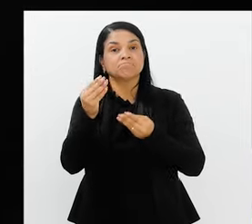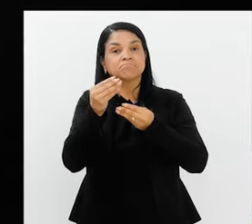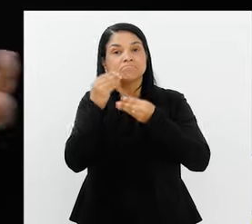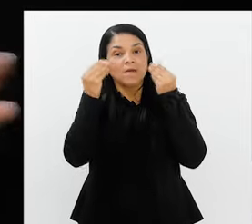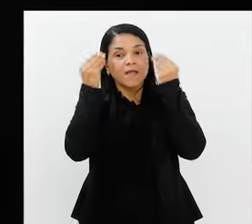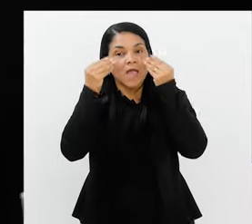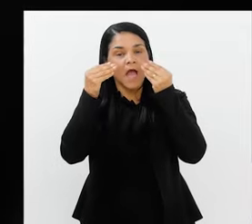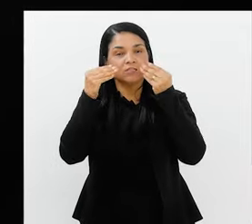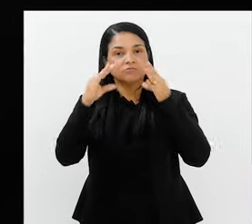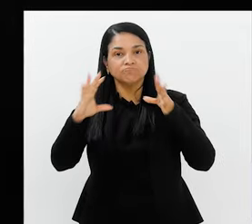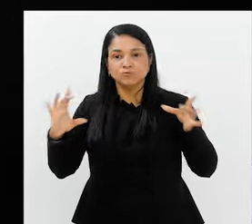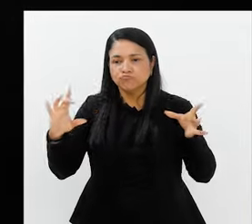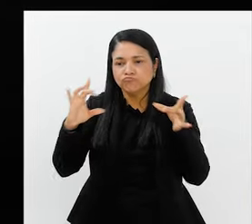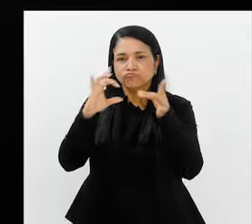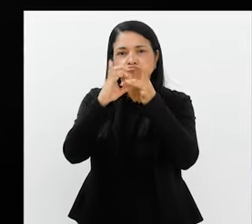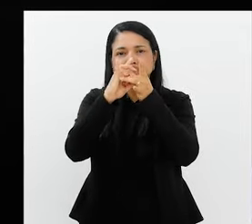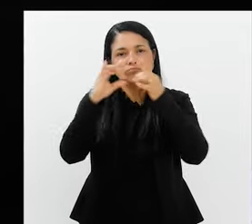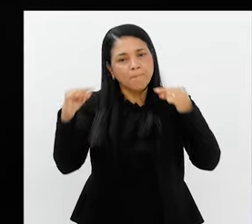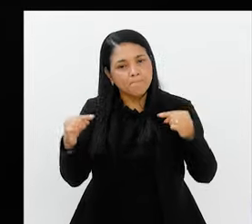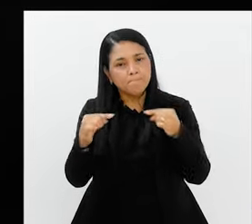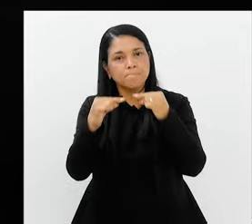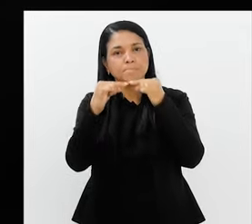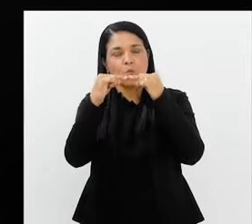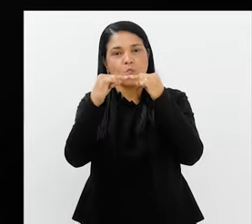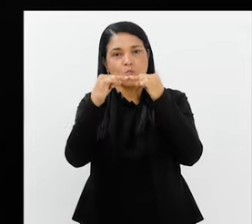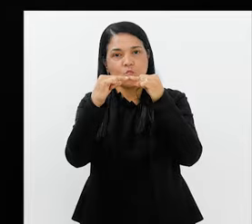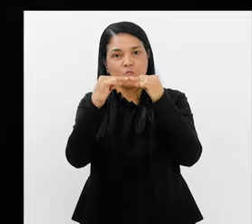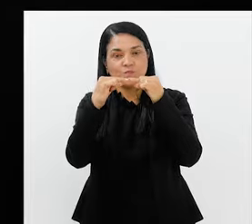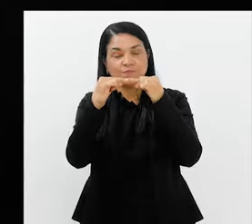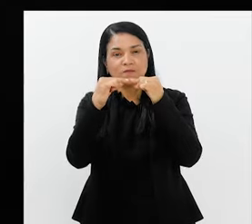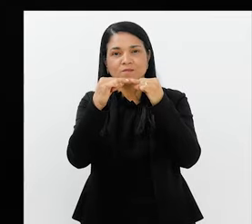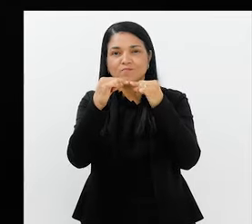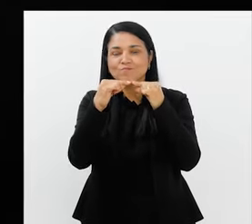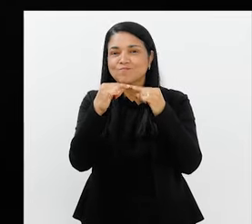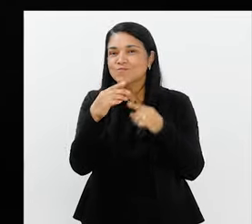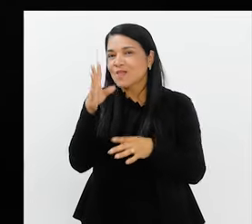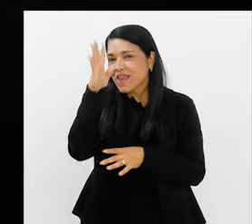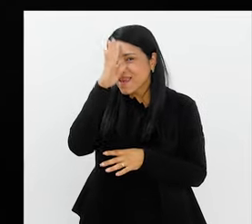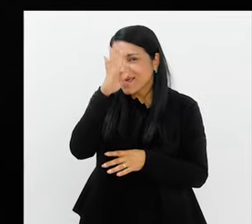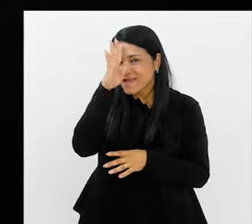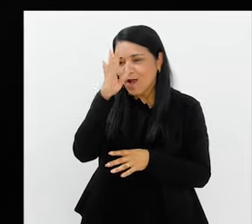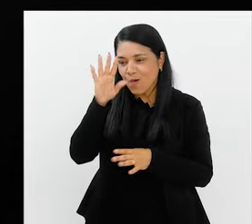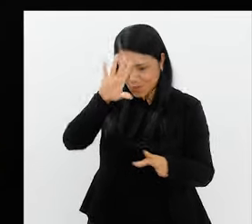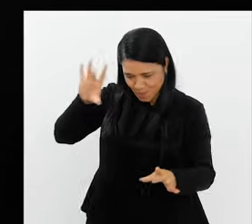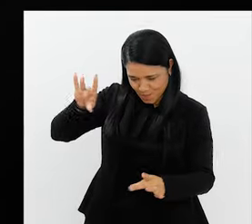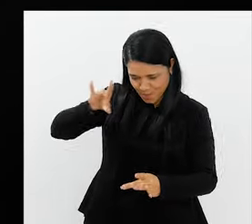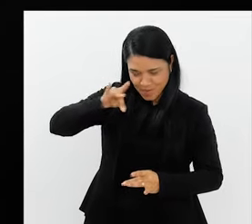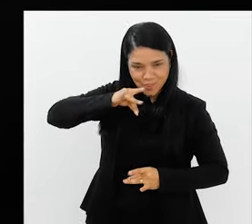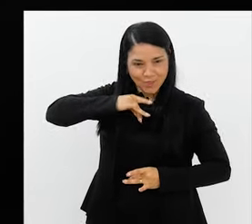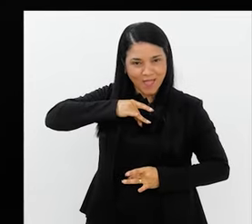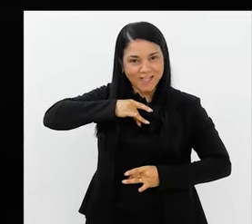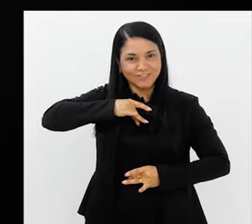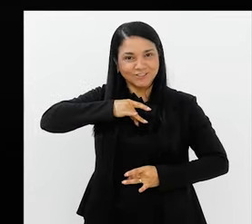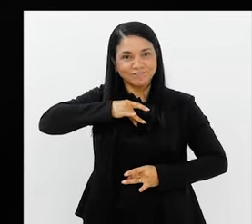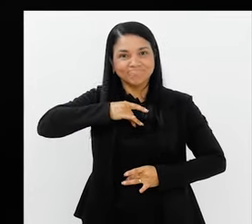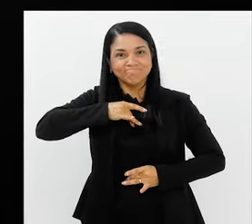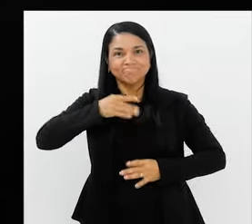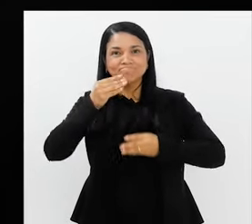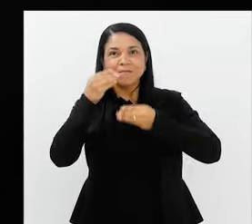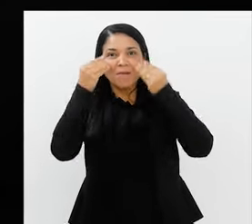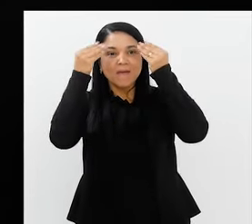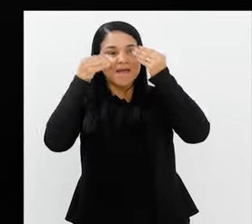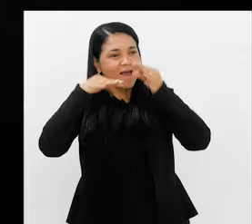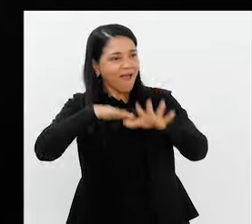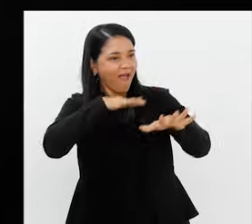fator que soma, agrega muito. É muito bacana quando você vê um personagem desfilando e